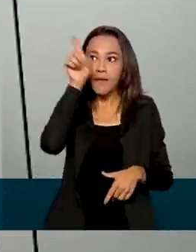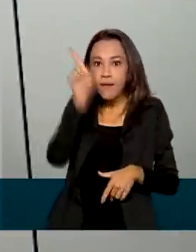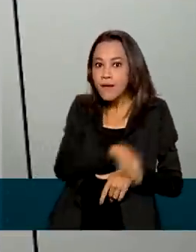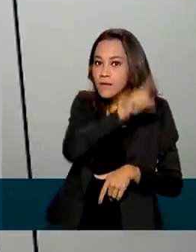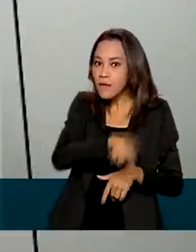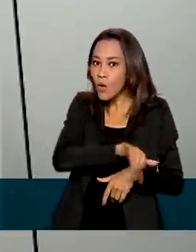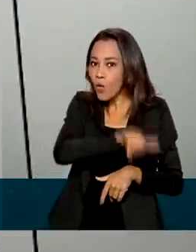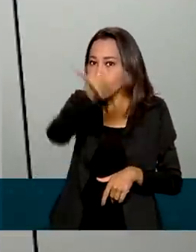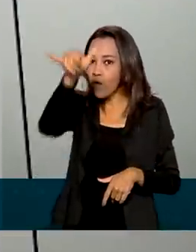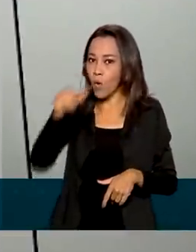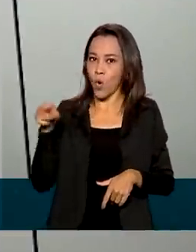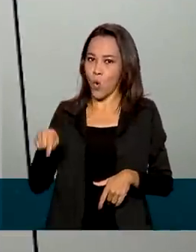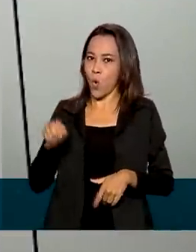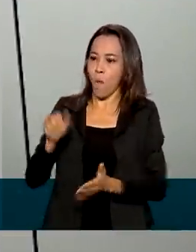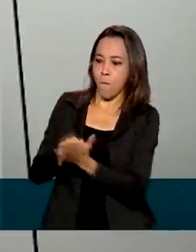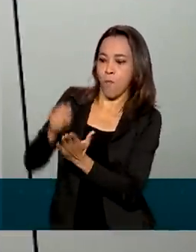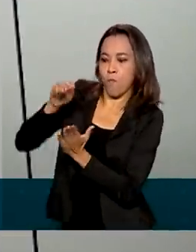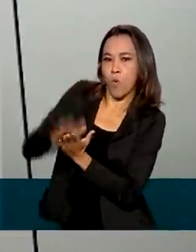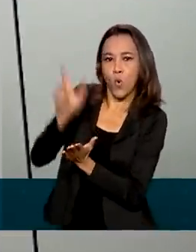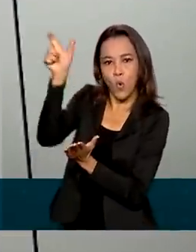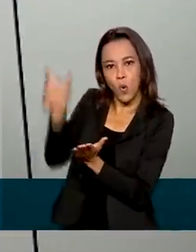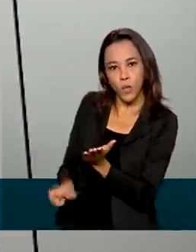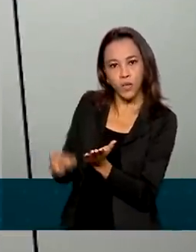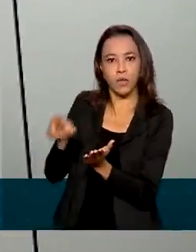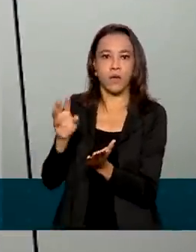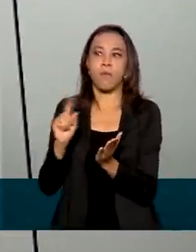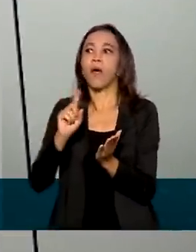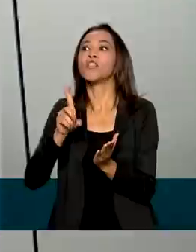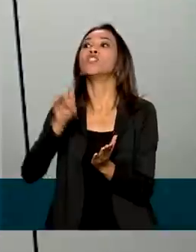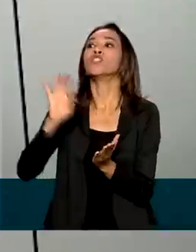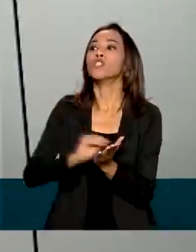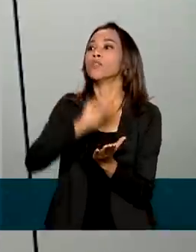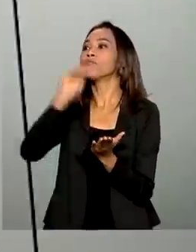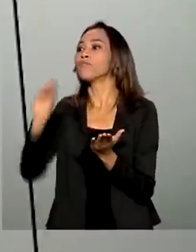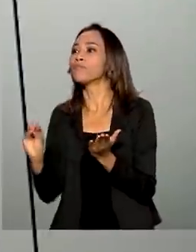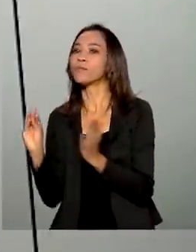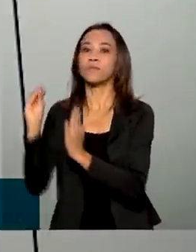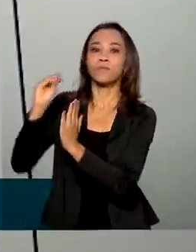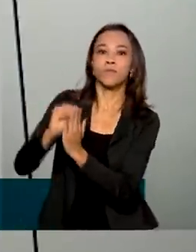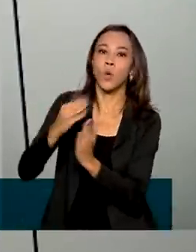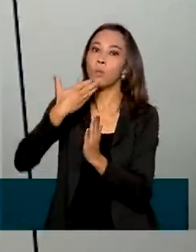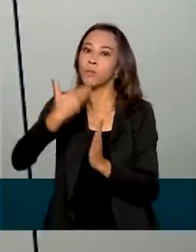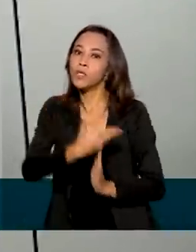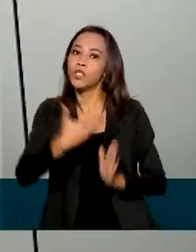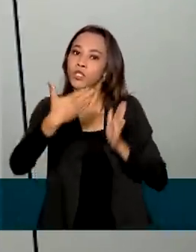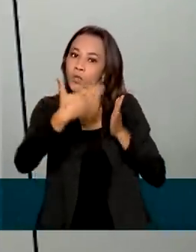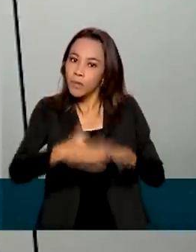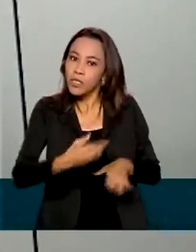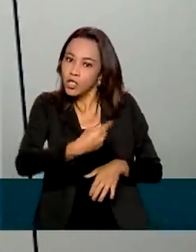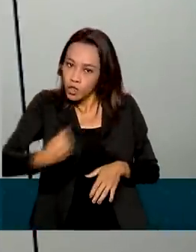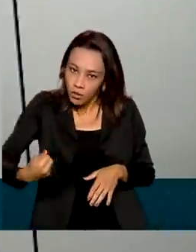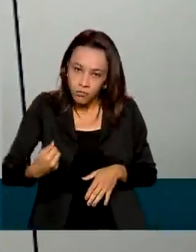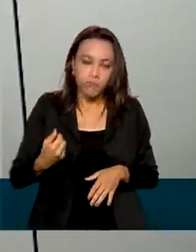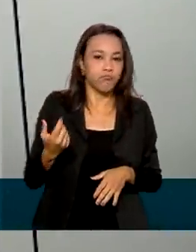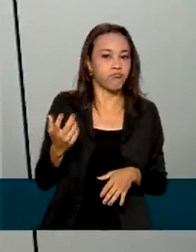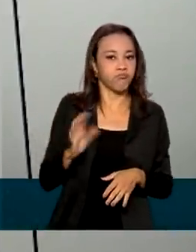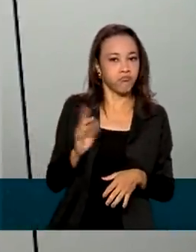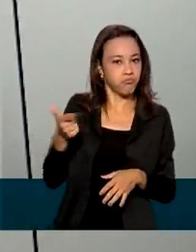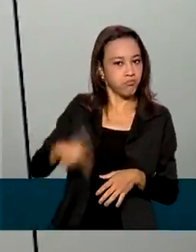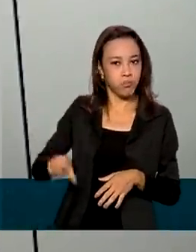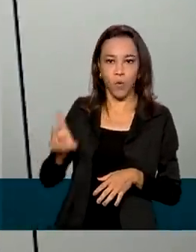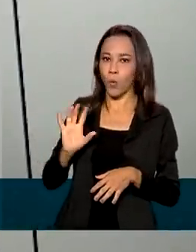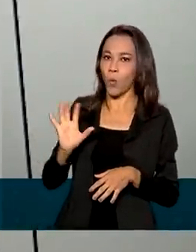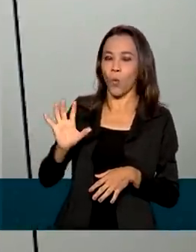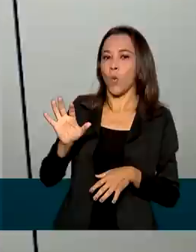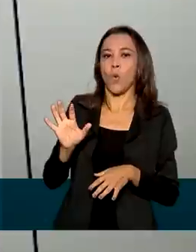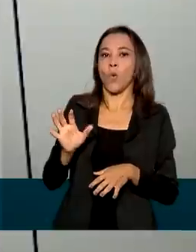está isento de multas, seja para remarcar, seja para pedir o reembolso da passagem. Essas regras se aplicam a